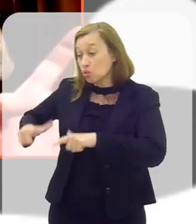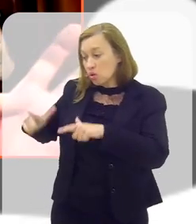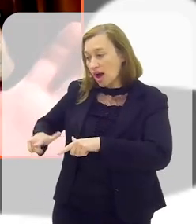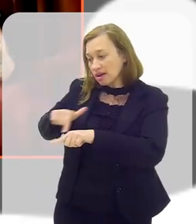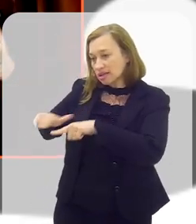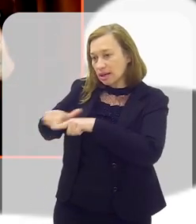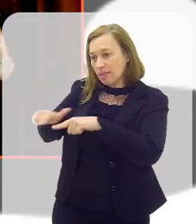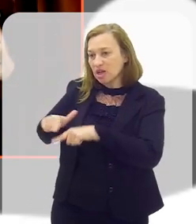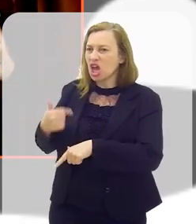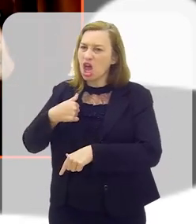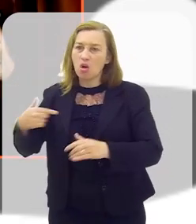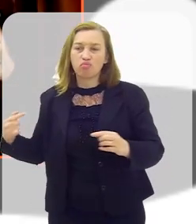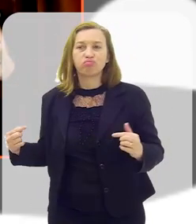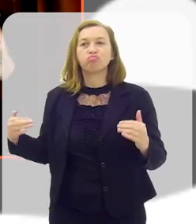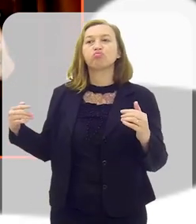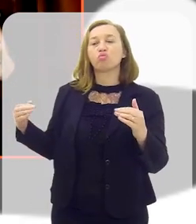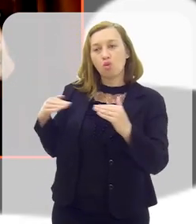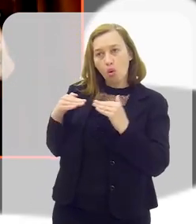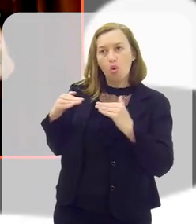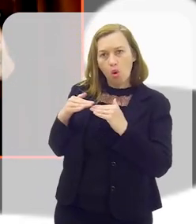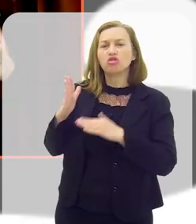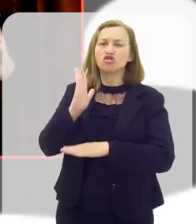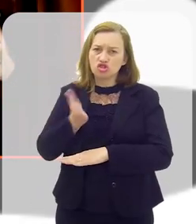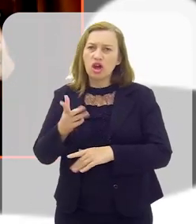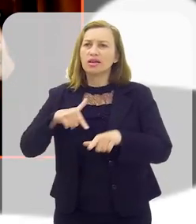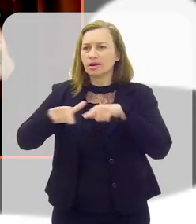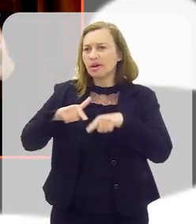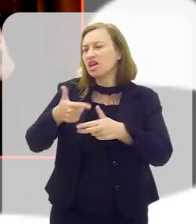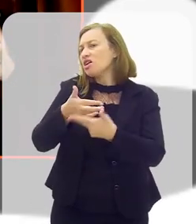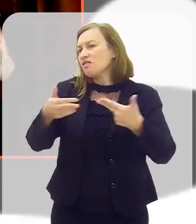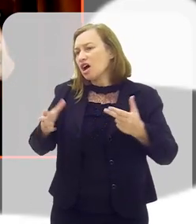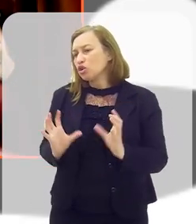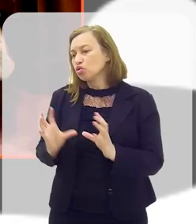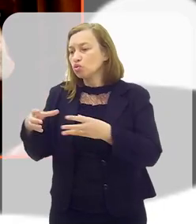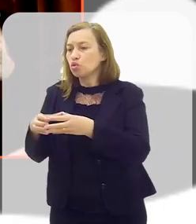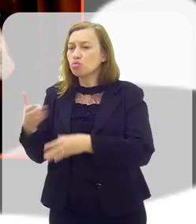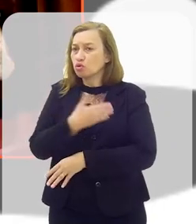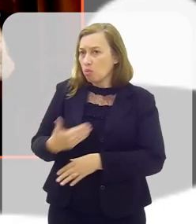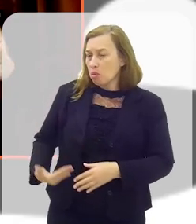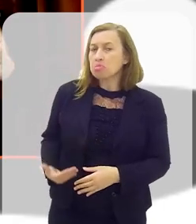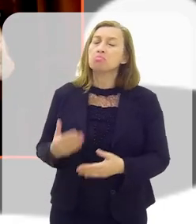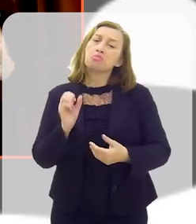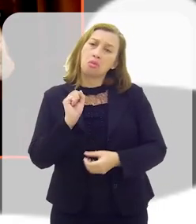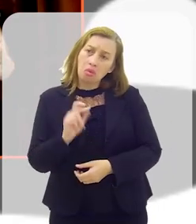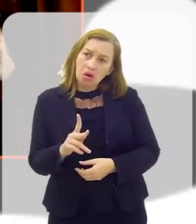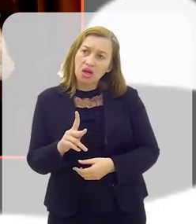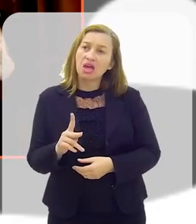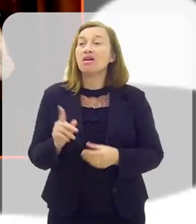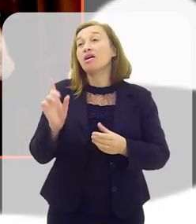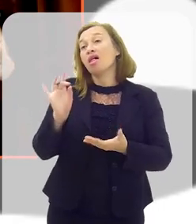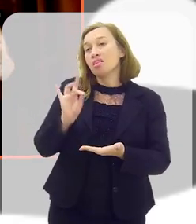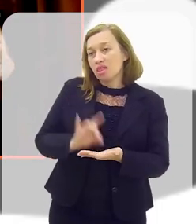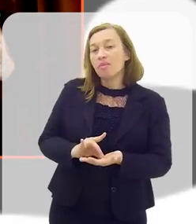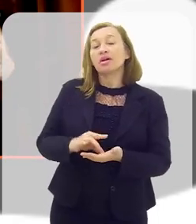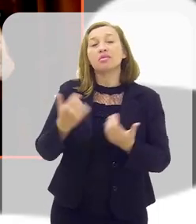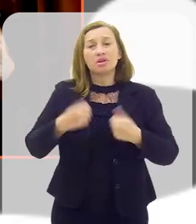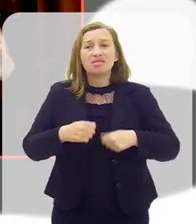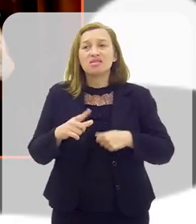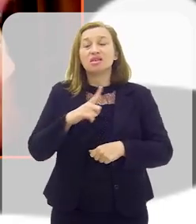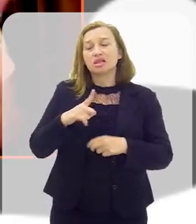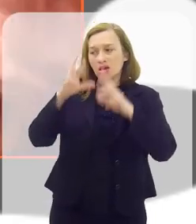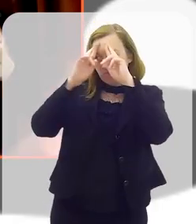está trabalhando. O que eu concordo. Já trabalhei em vários órgãos públicos. Então, a gente tem que ter, na realidade,